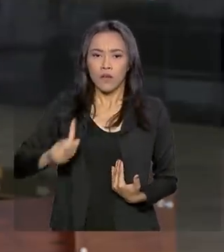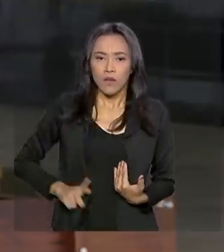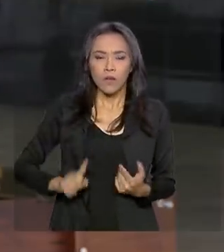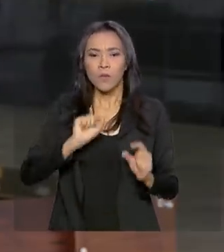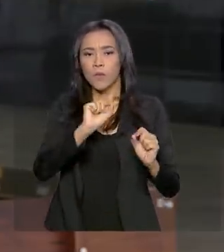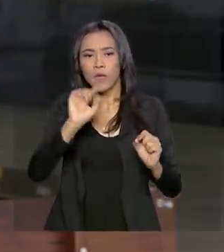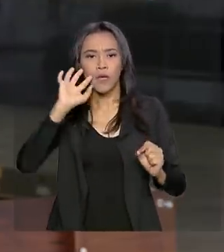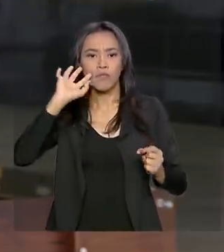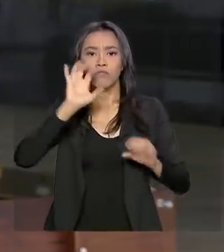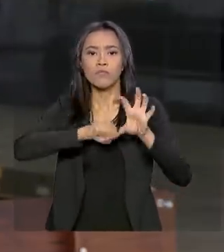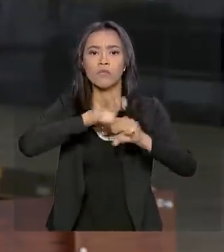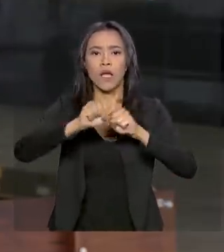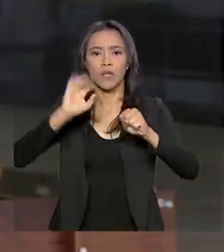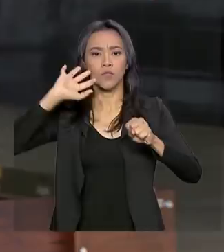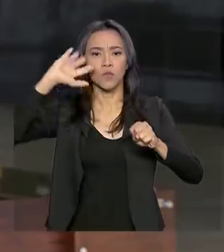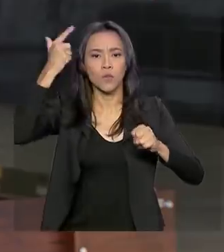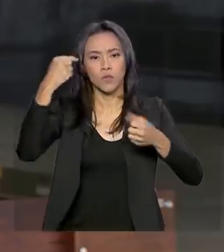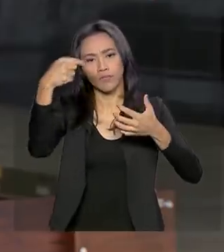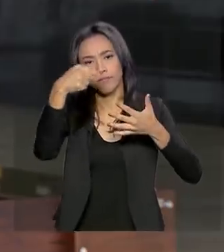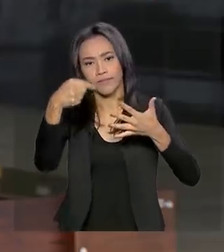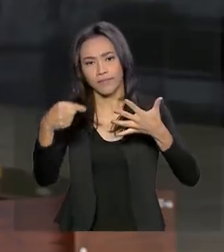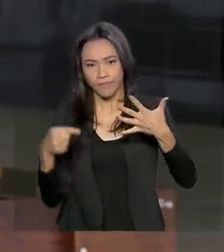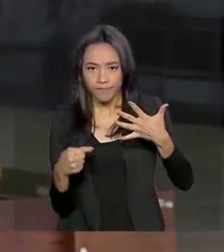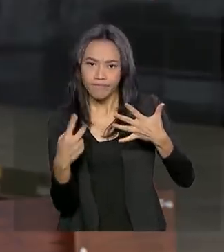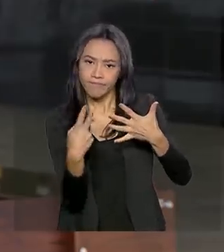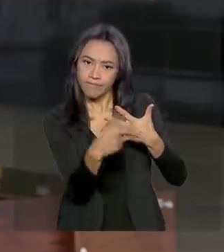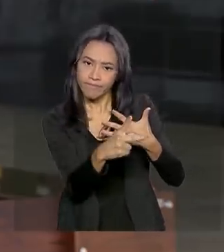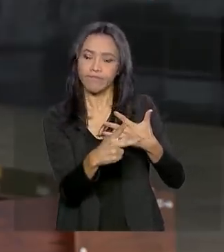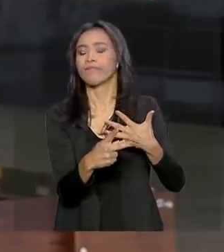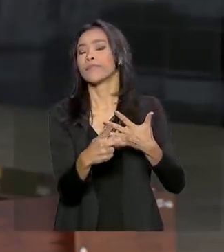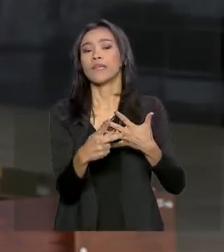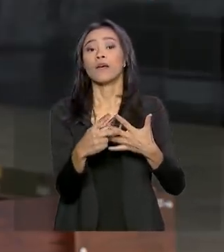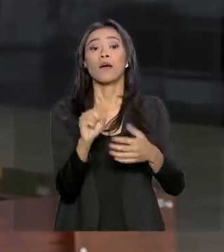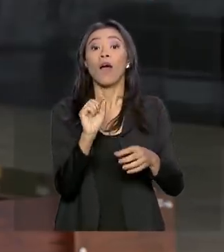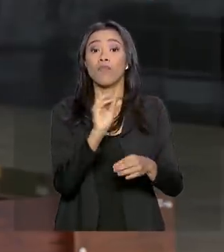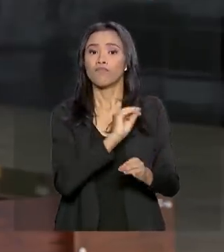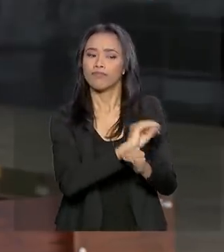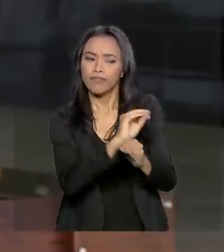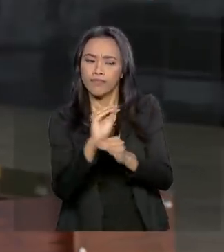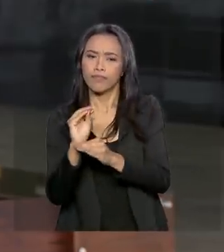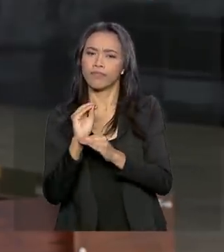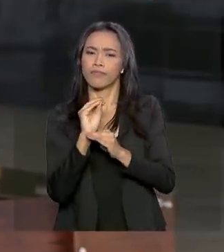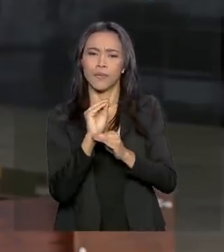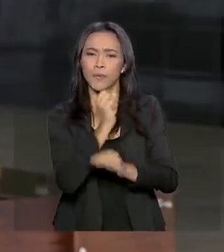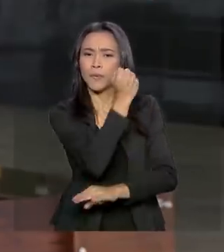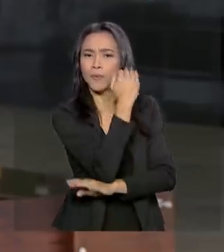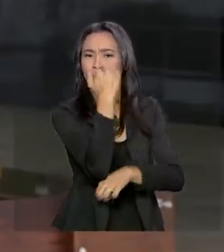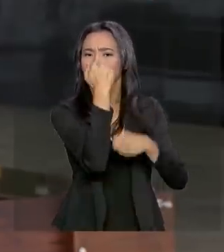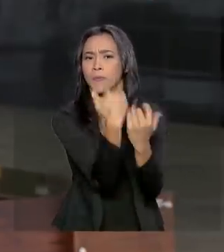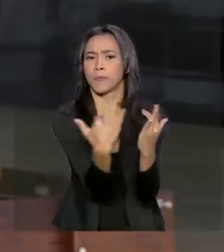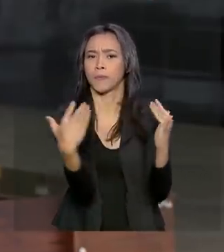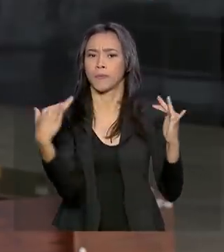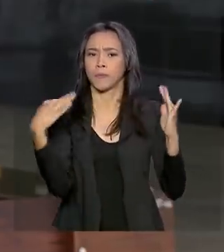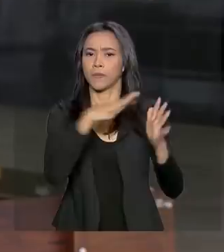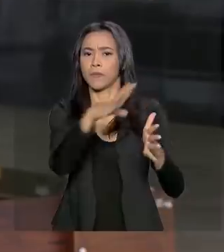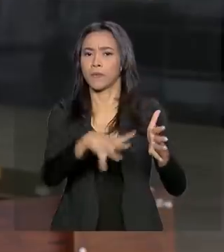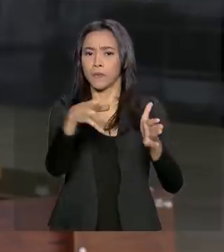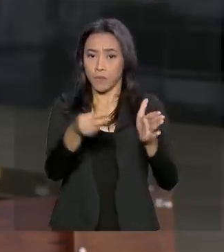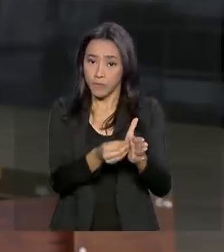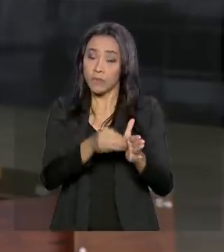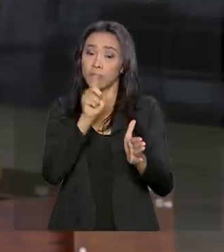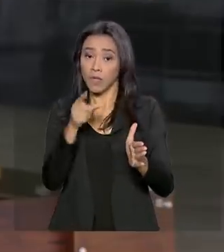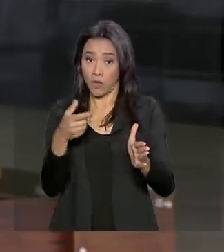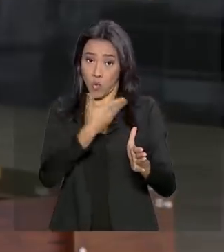busca de soluções estruturantes. Além de preservar a floresta amazônica, o governo espera estimular o